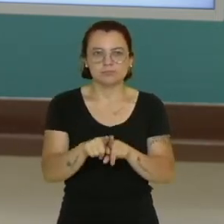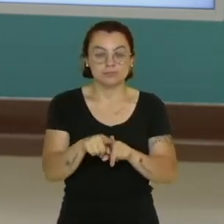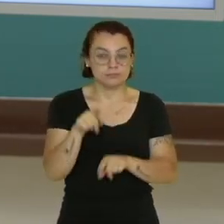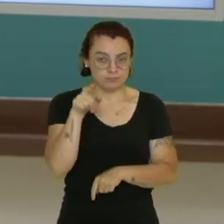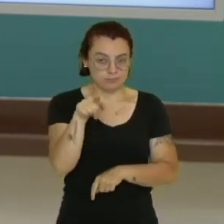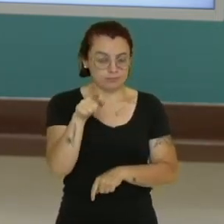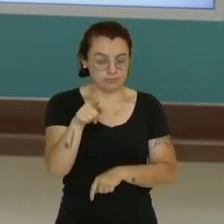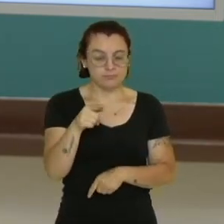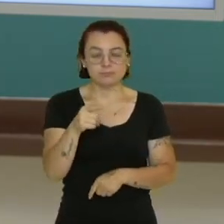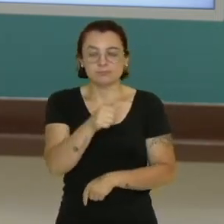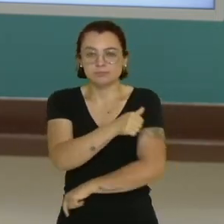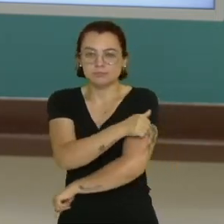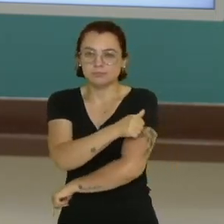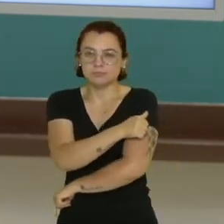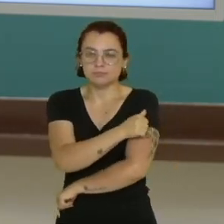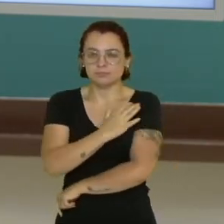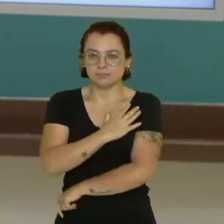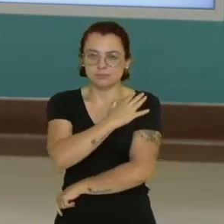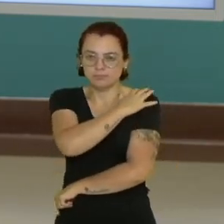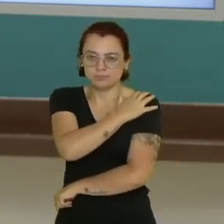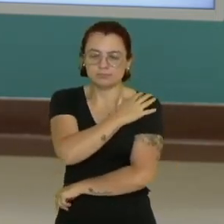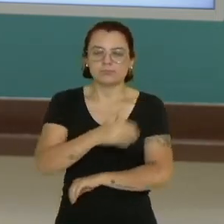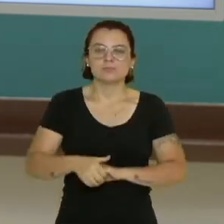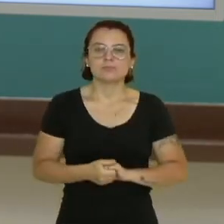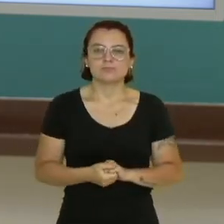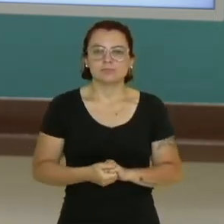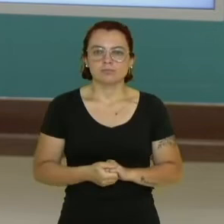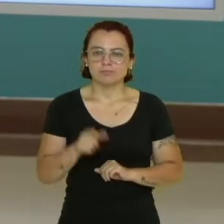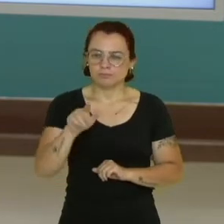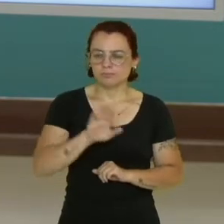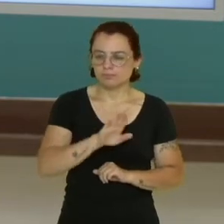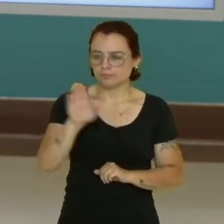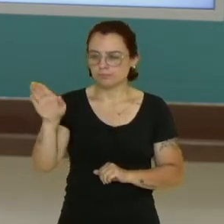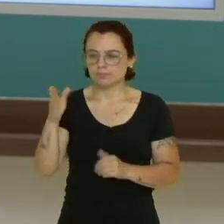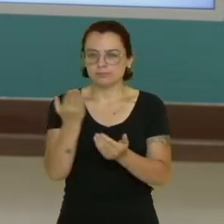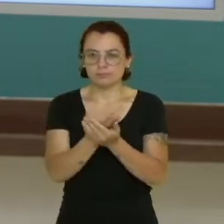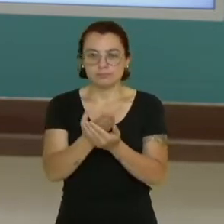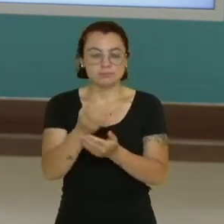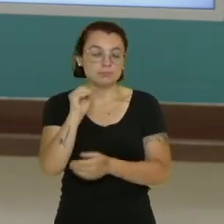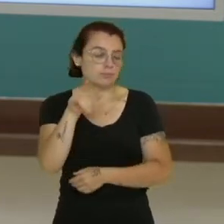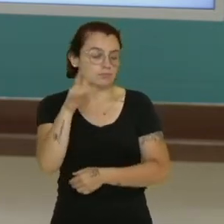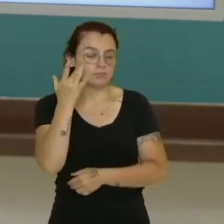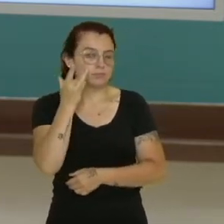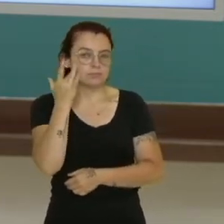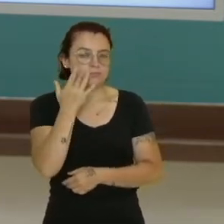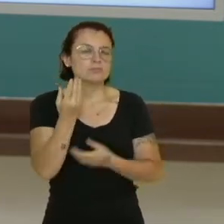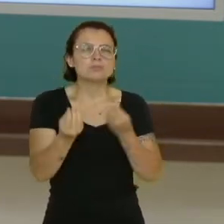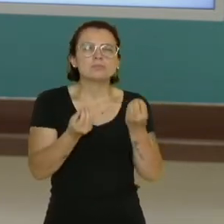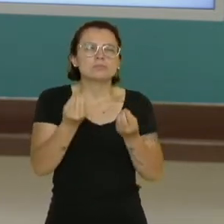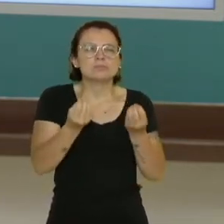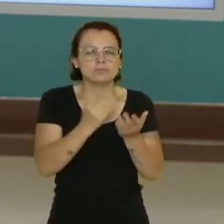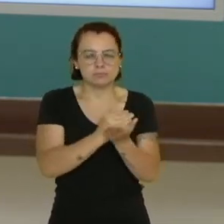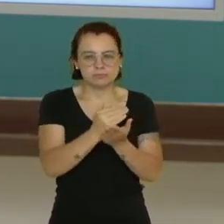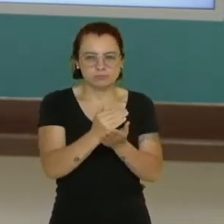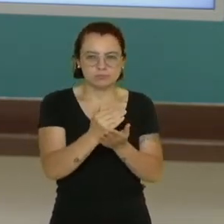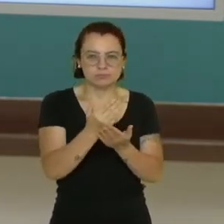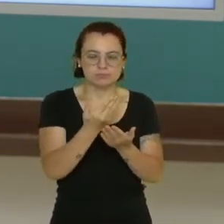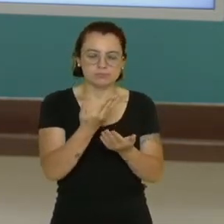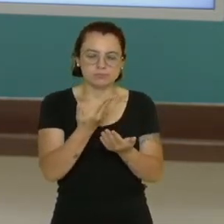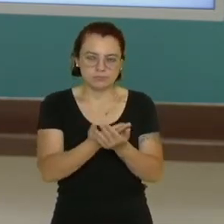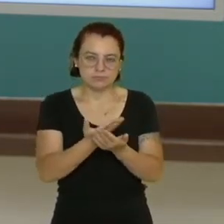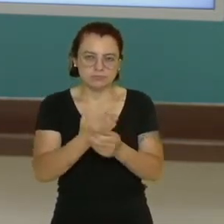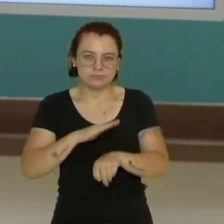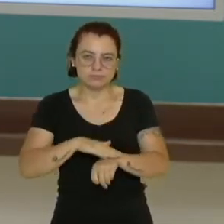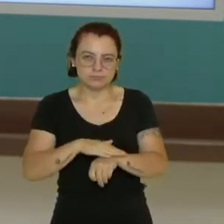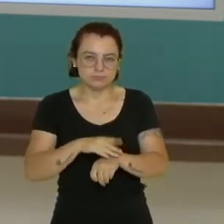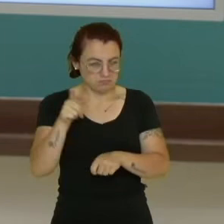de um colégio cívico-militar, quando vai para o colégio, como é que você iria para o colégio se você não sabe o horário que começa a aula? Você iria aleatoriamente